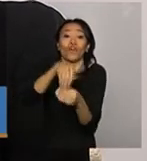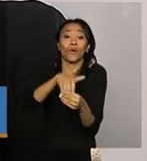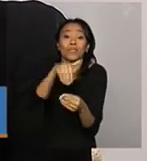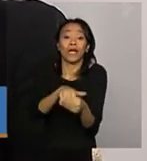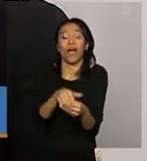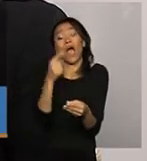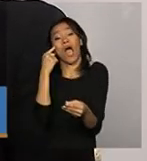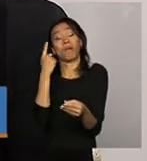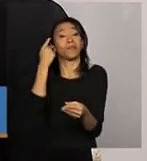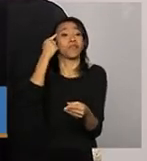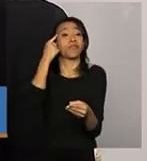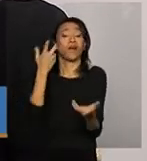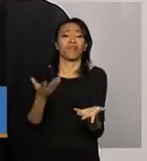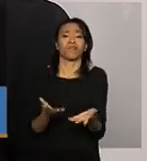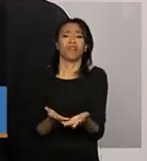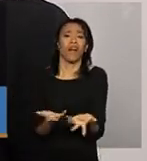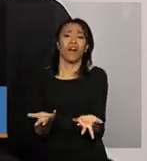coisa,